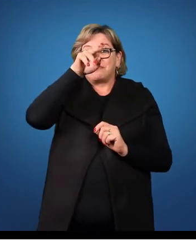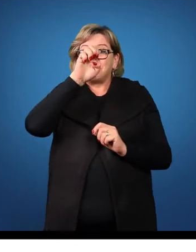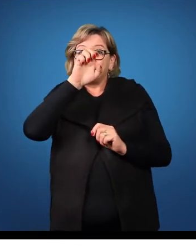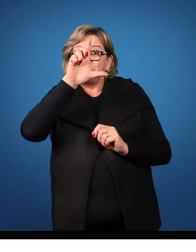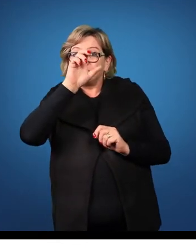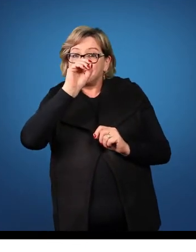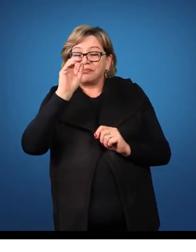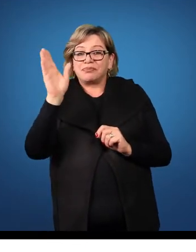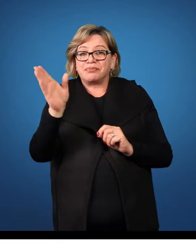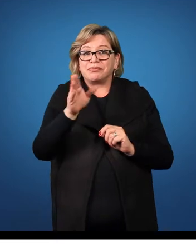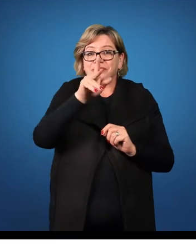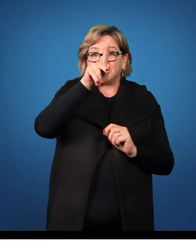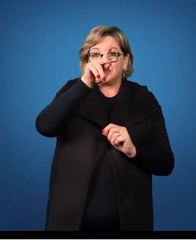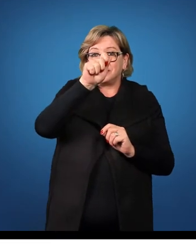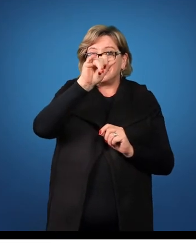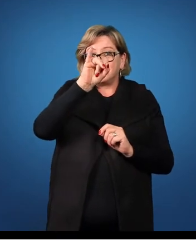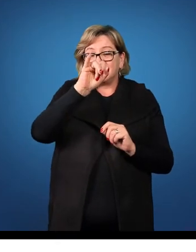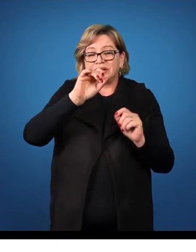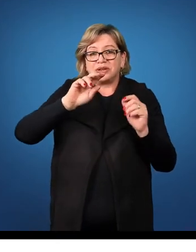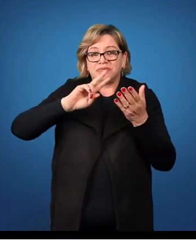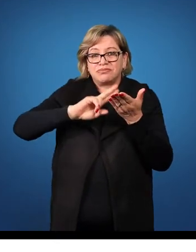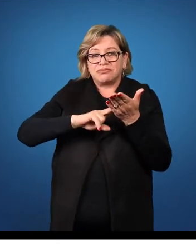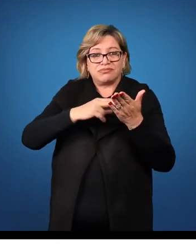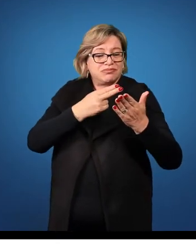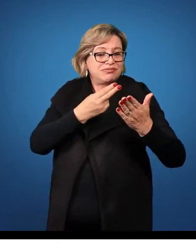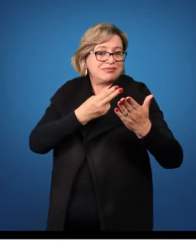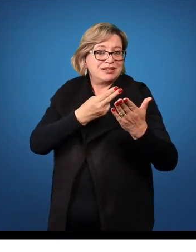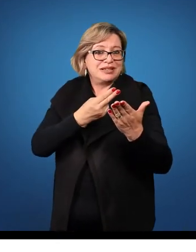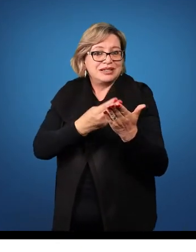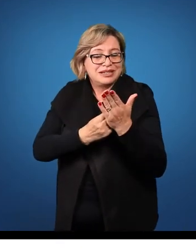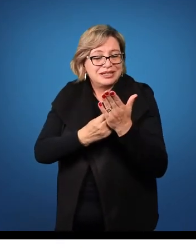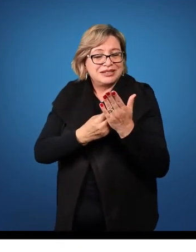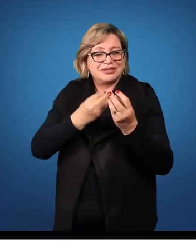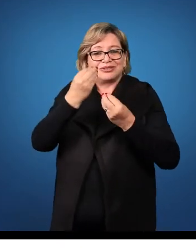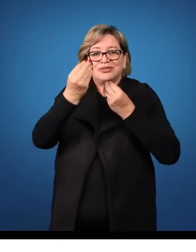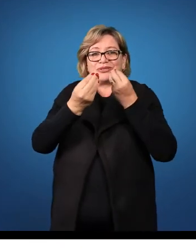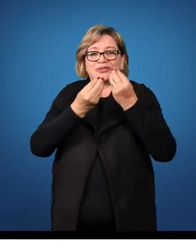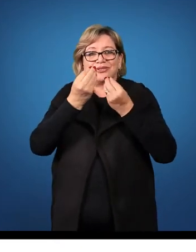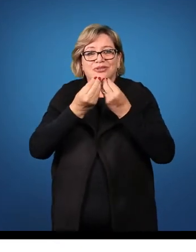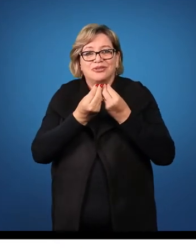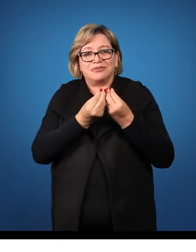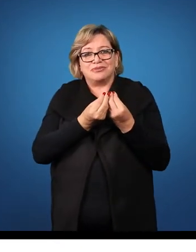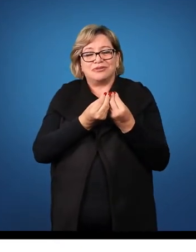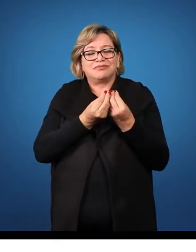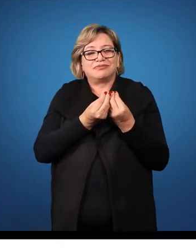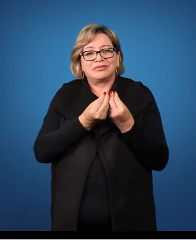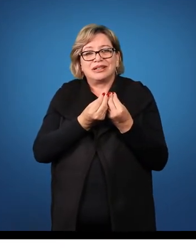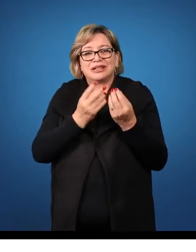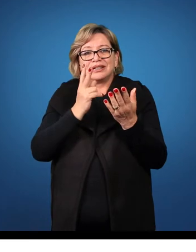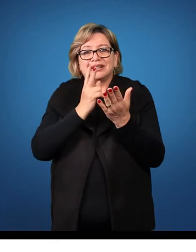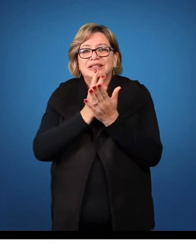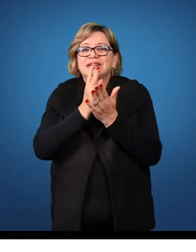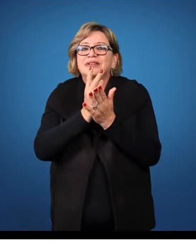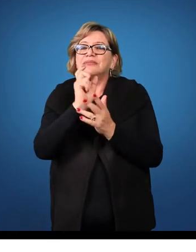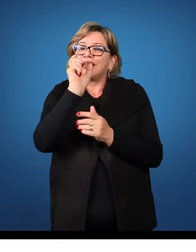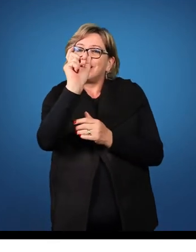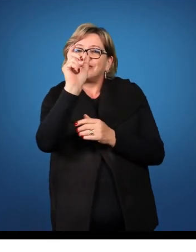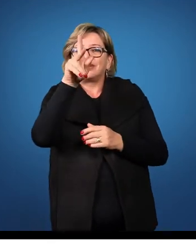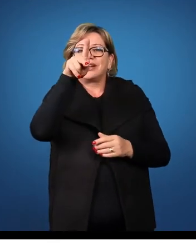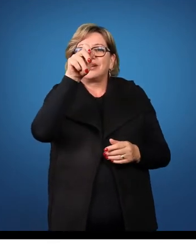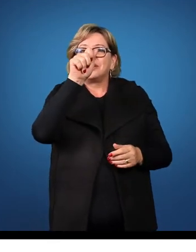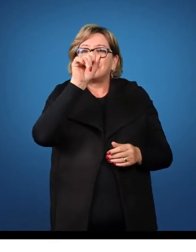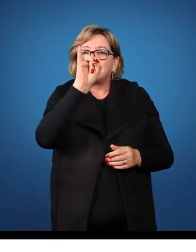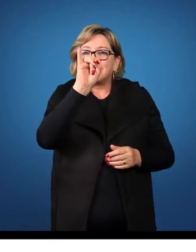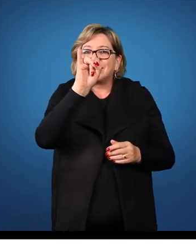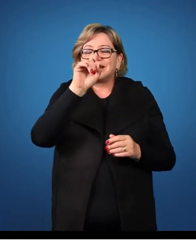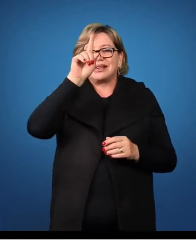passiva, e que eu traduzo, então, com o caso ablativo. A palavrinha pai pertence